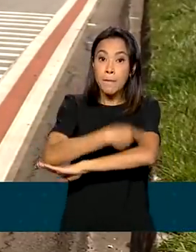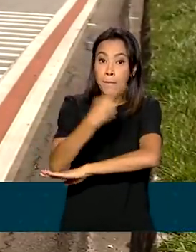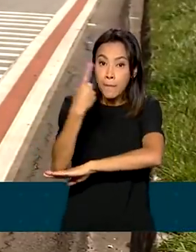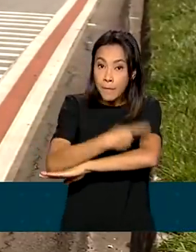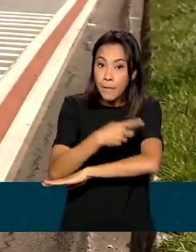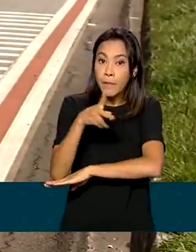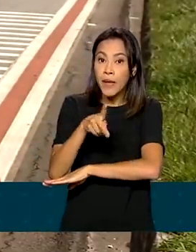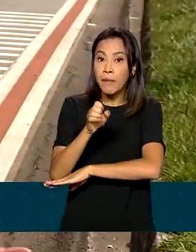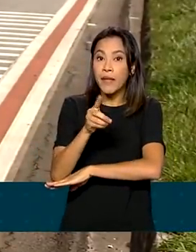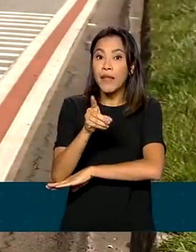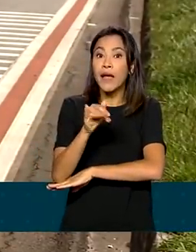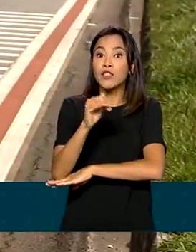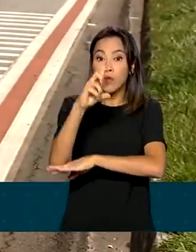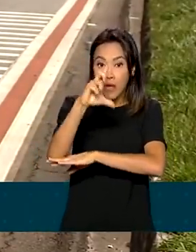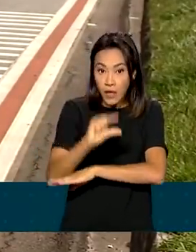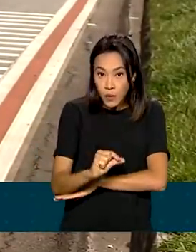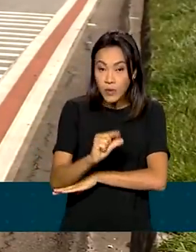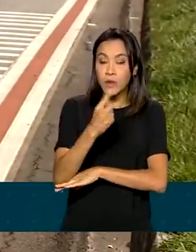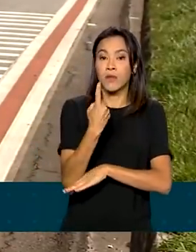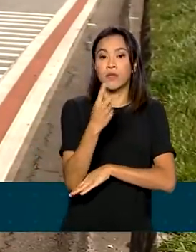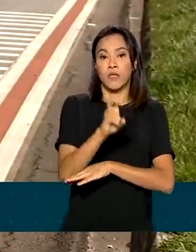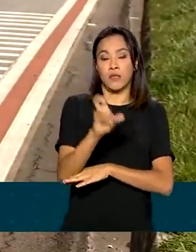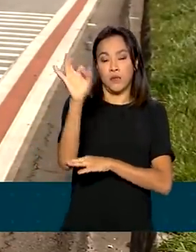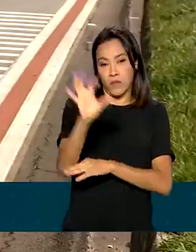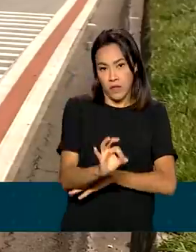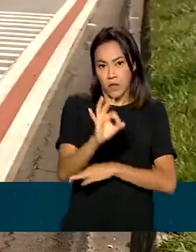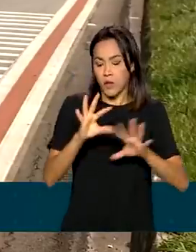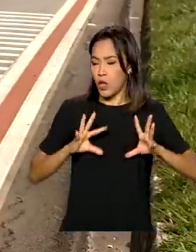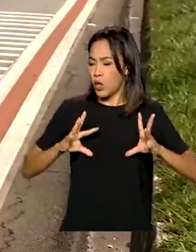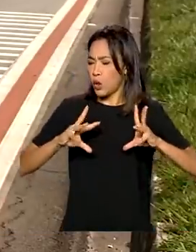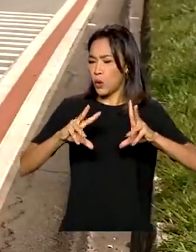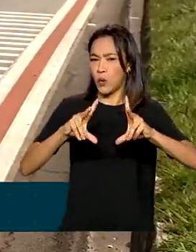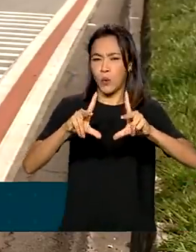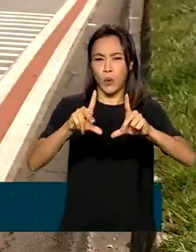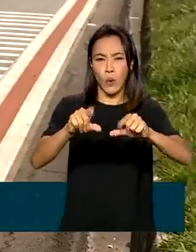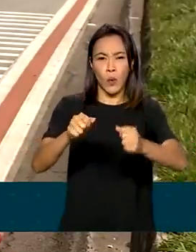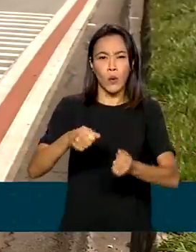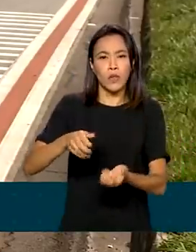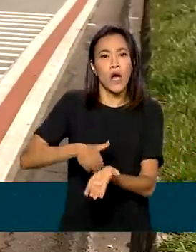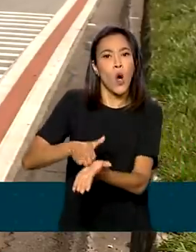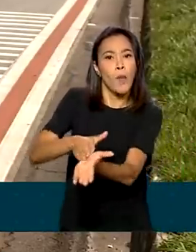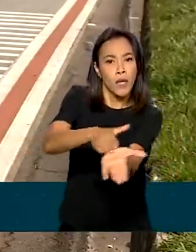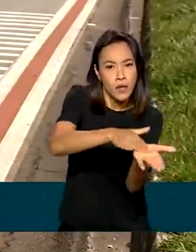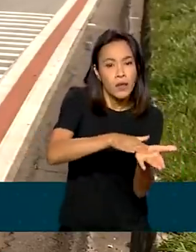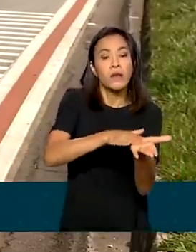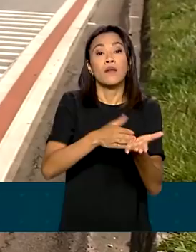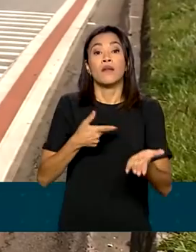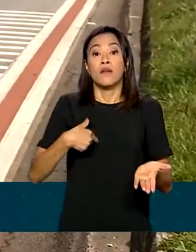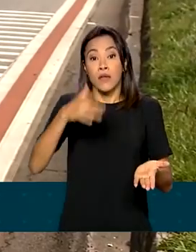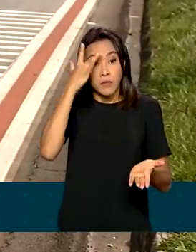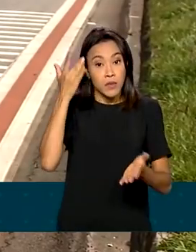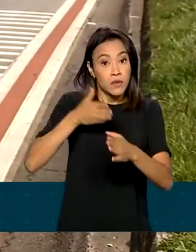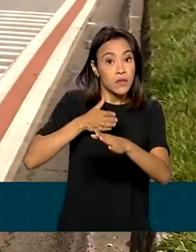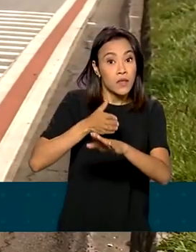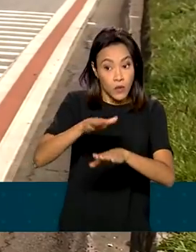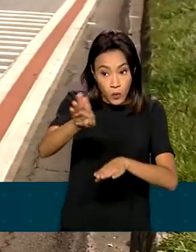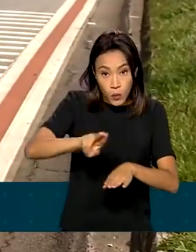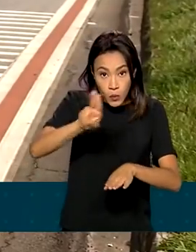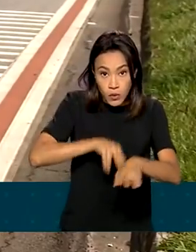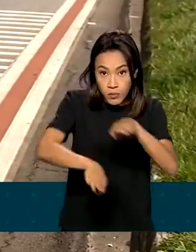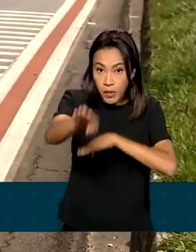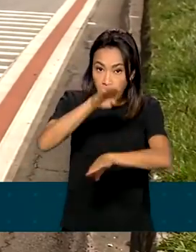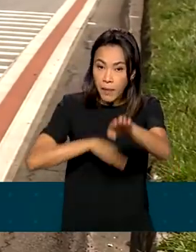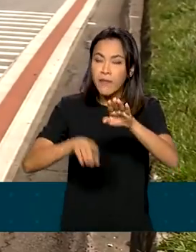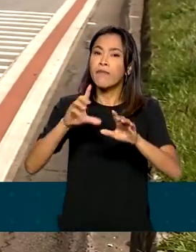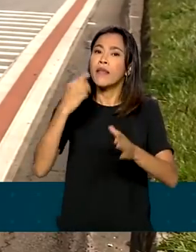pela CCR diminuiu 15% em quase todas as praças de cobrança. E os usuários frequentes passam a ter um desconto